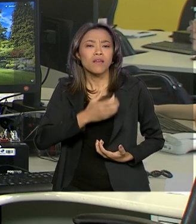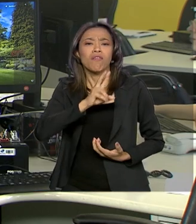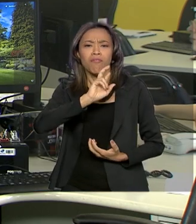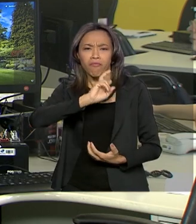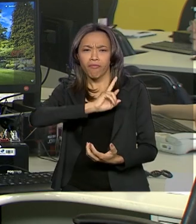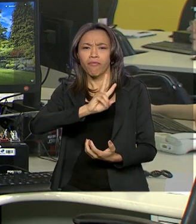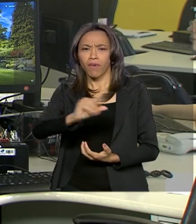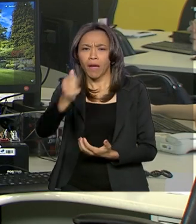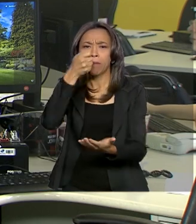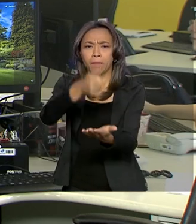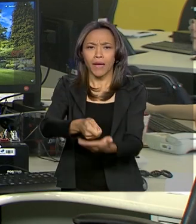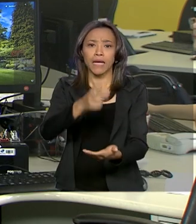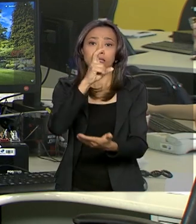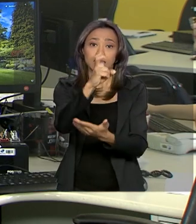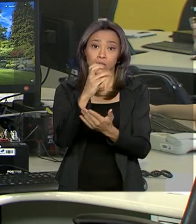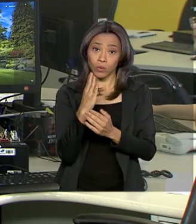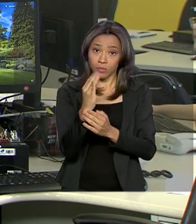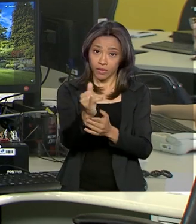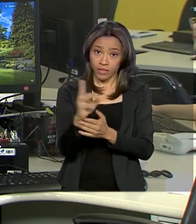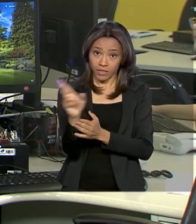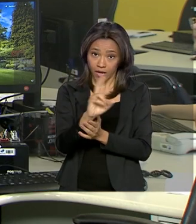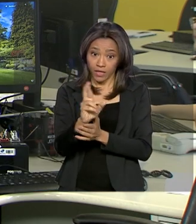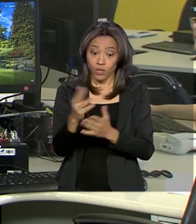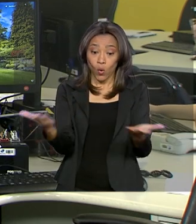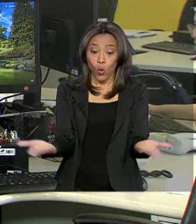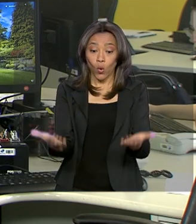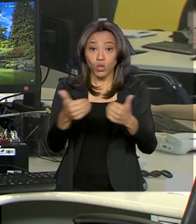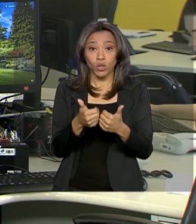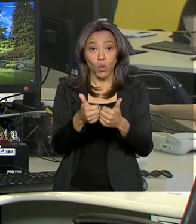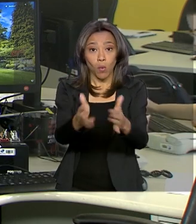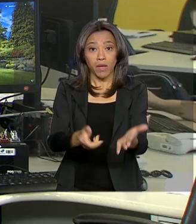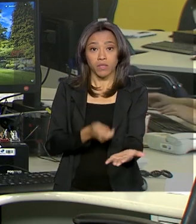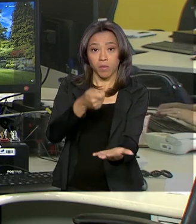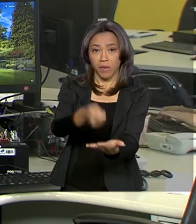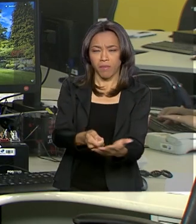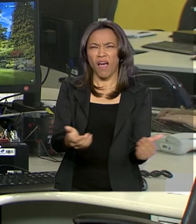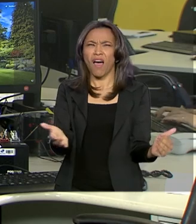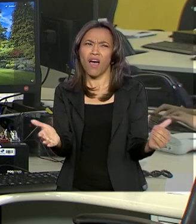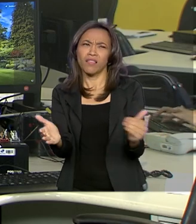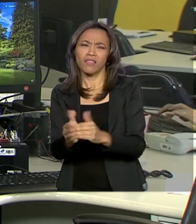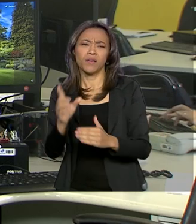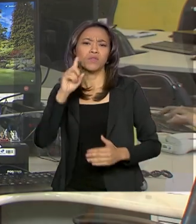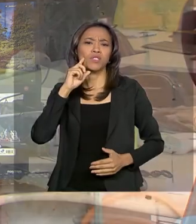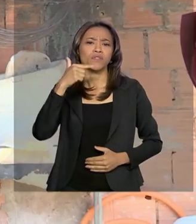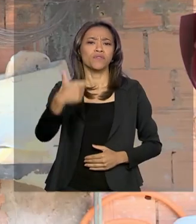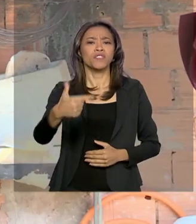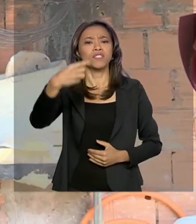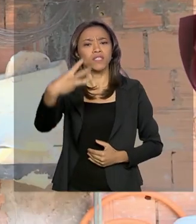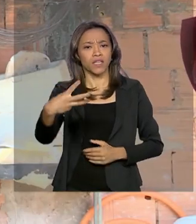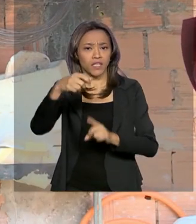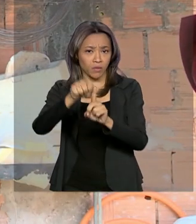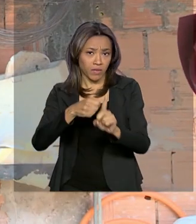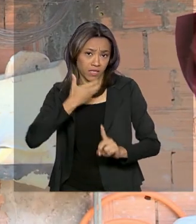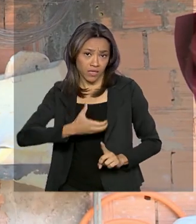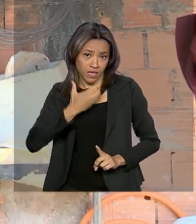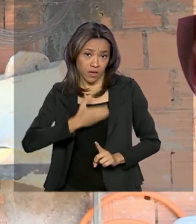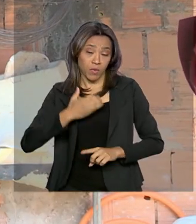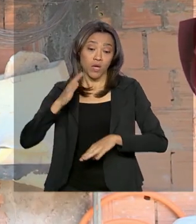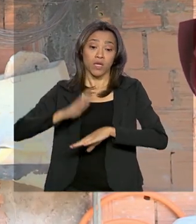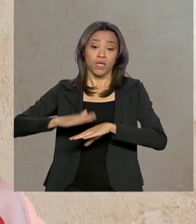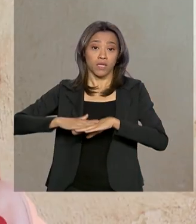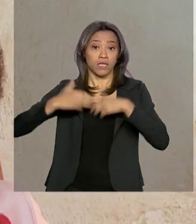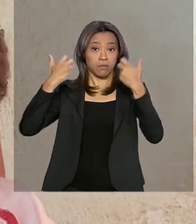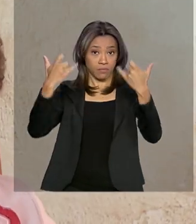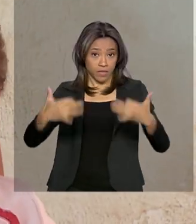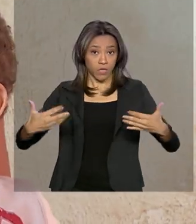bilhões de reais às famílias. O pagamento começa hoje e vai até o dia 23 de dezembro. De acordo com o Ministério da Cidadania, este é o maior